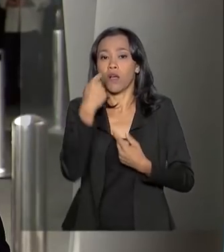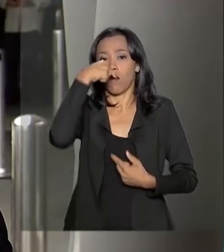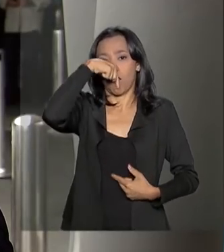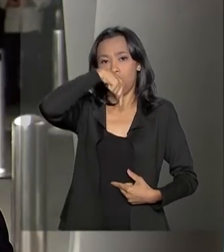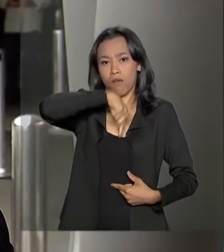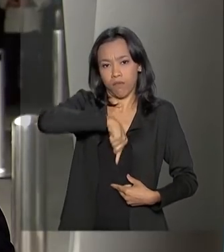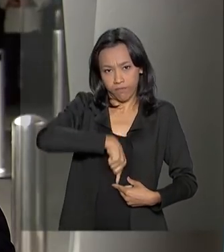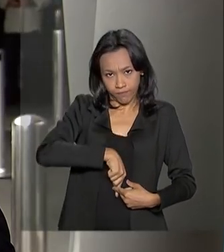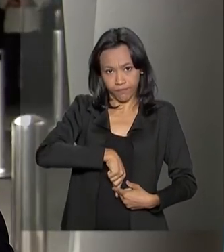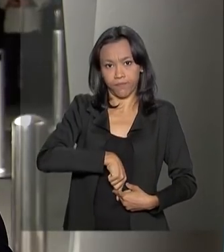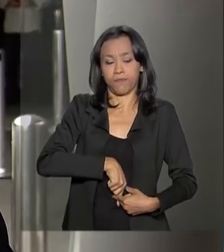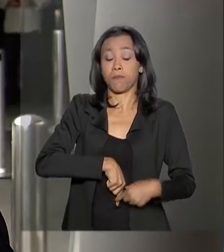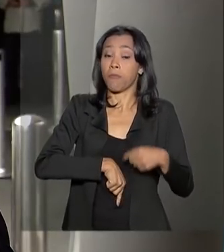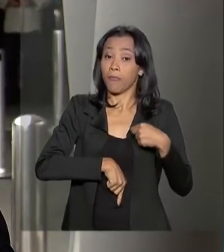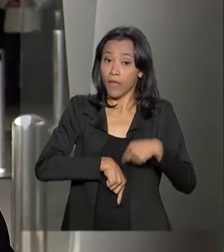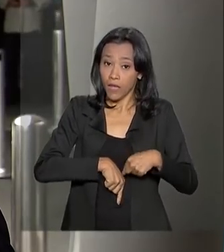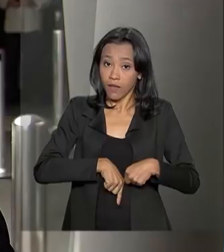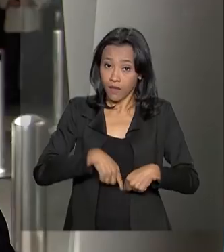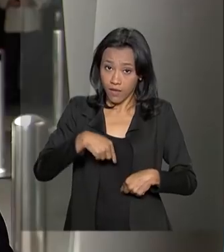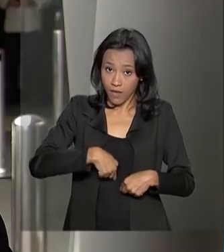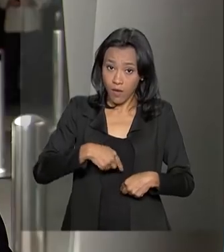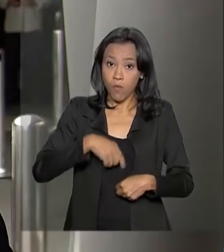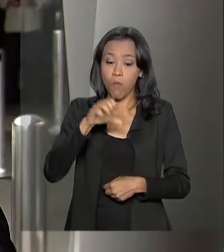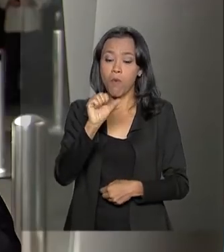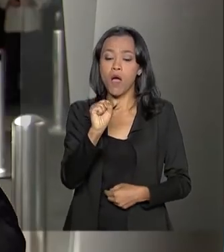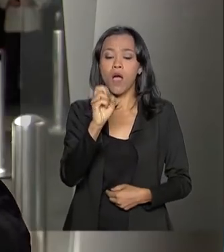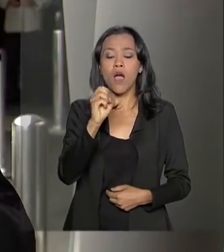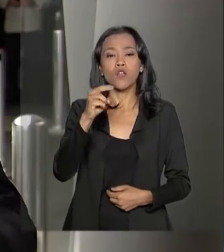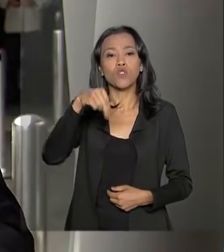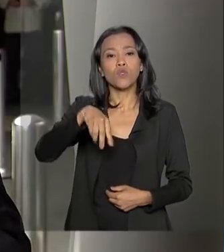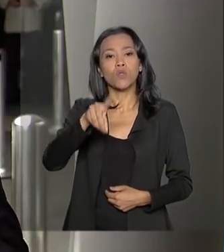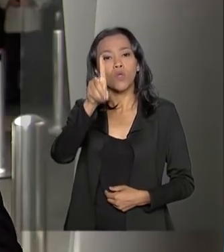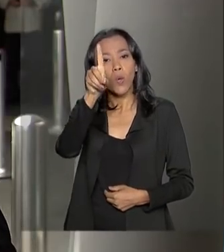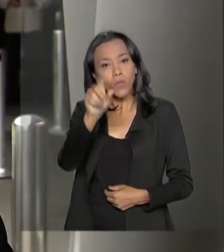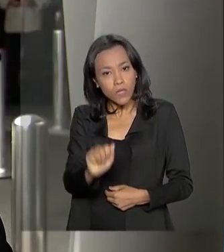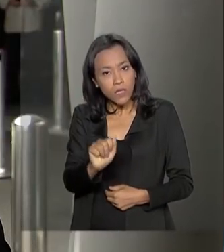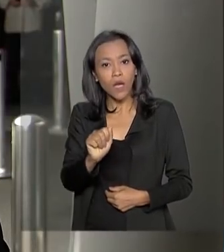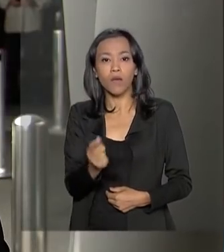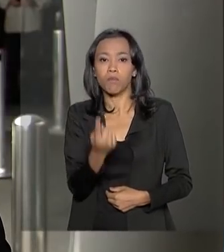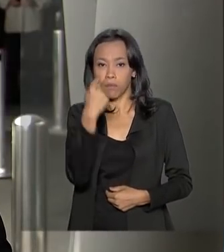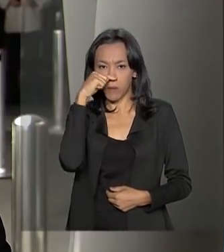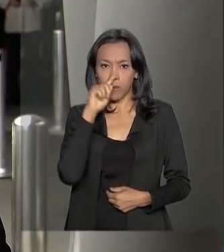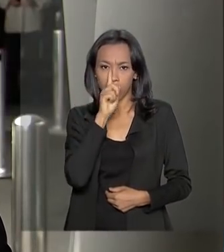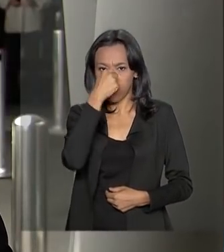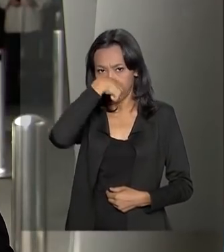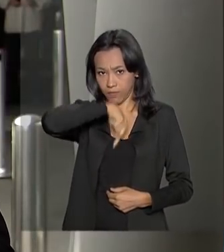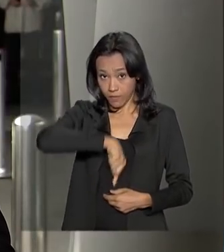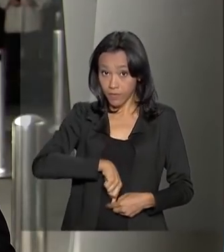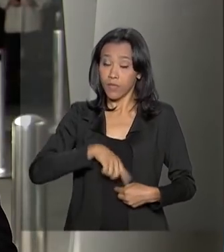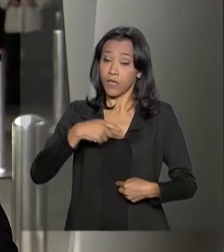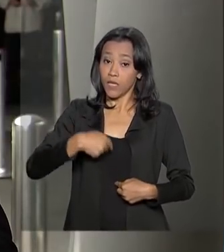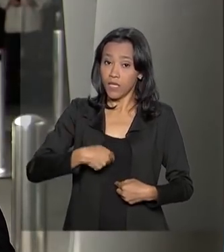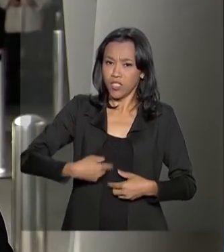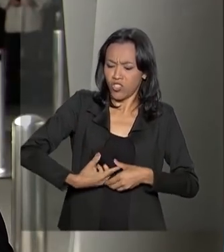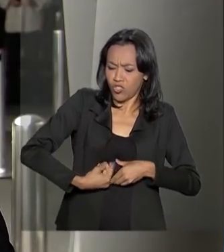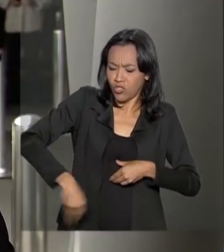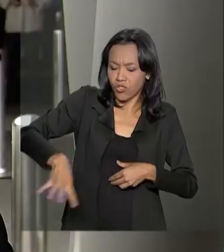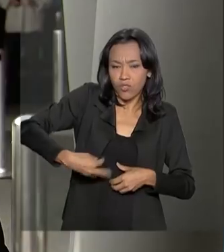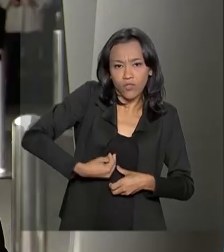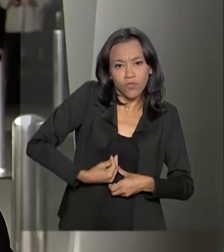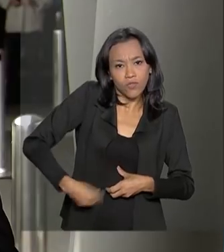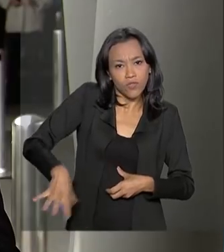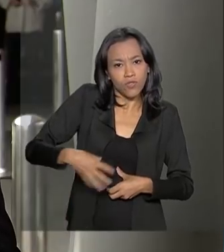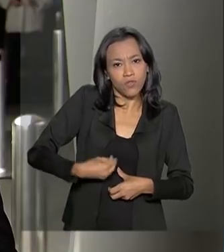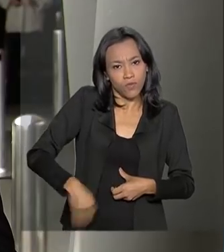é um aparelho que se acopla ao paciente por meio do nariz, chega até o estômago e faz a drenagem desses